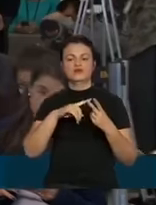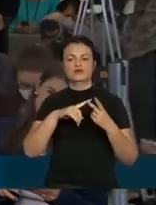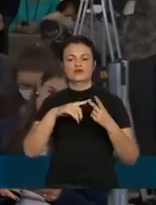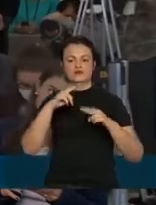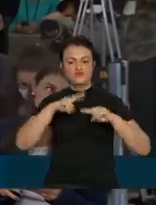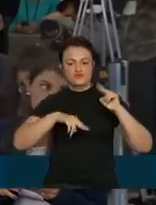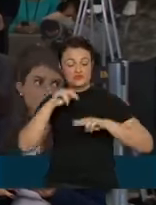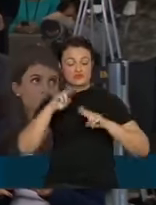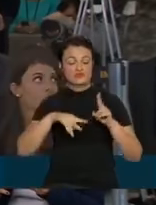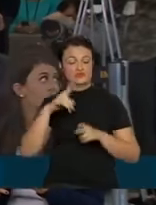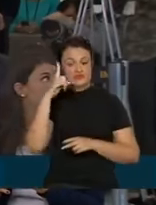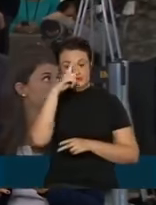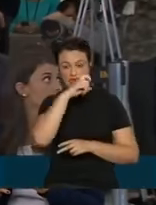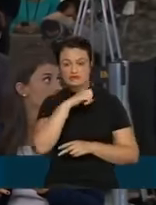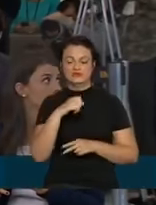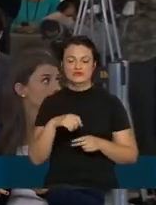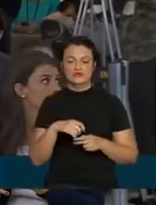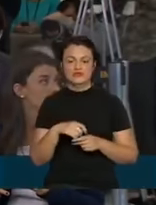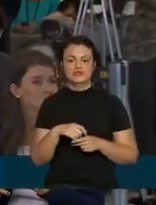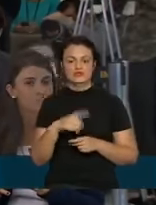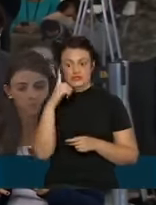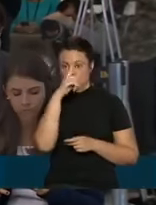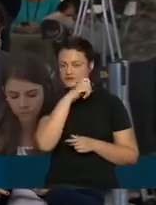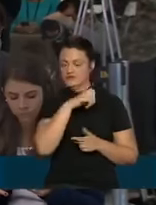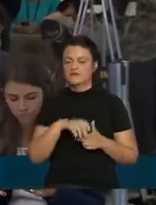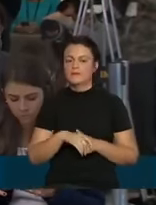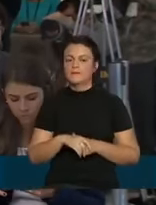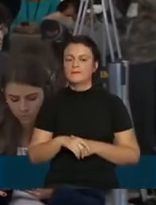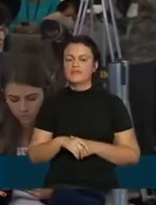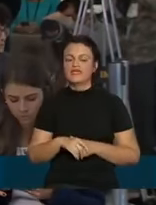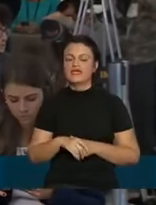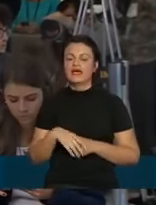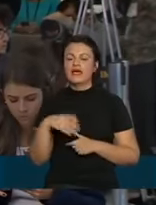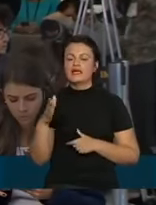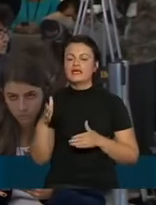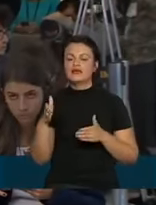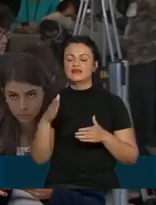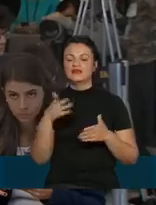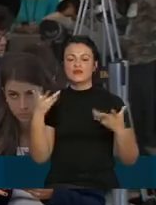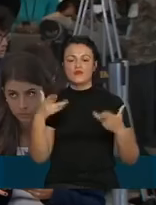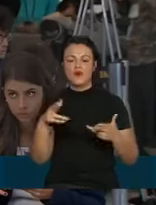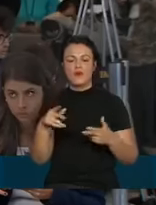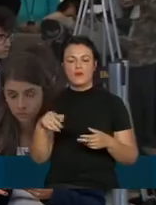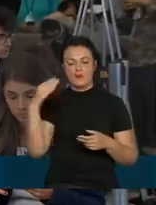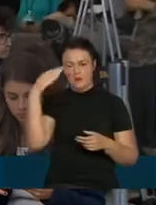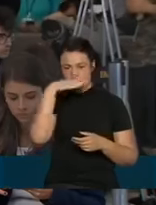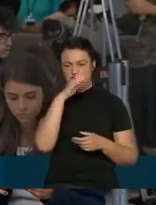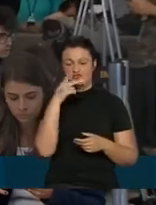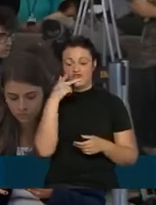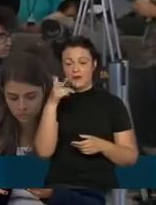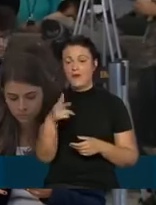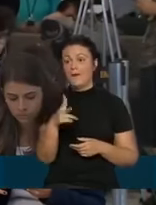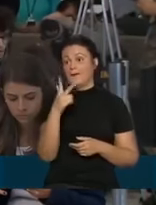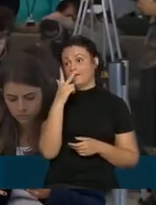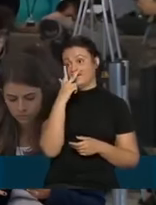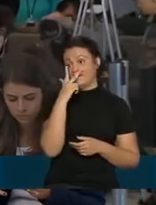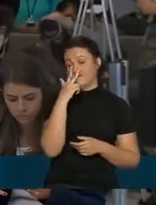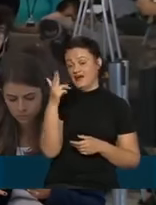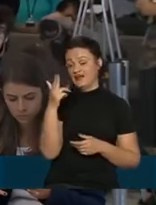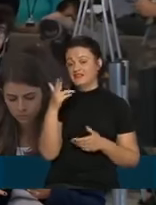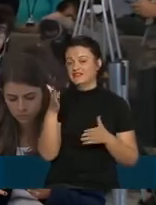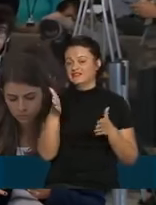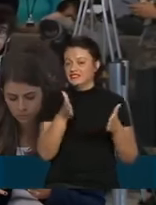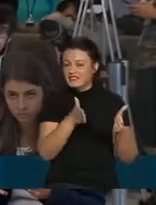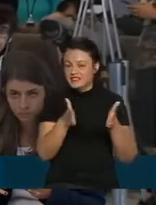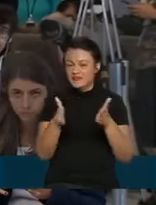o senhor tem citado, em particularmente duros. E, no mesmo dia, o presidente disse, abre aspas, que parece que as coisas, que está